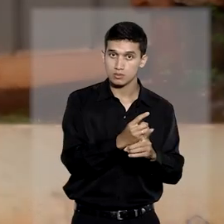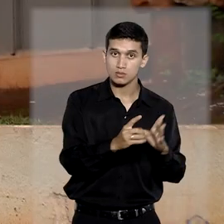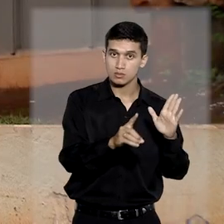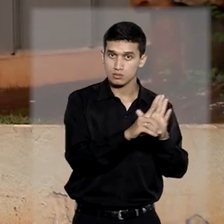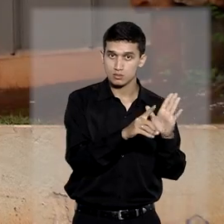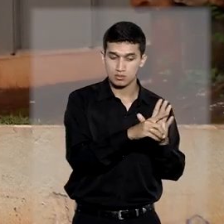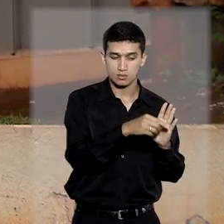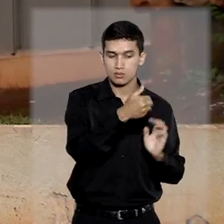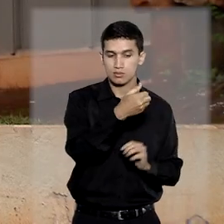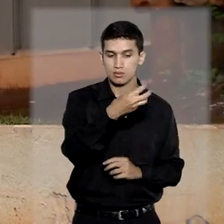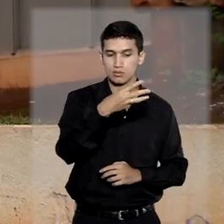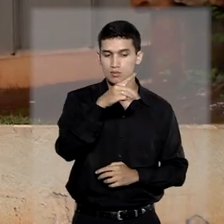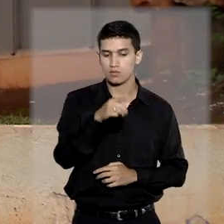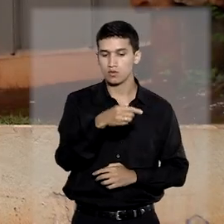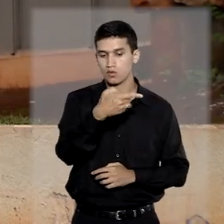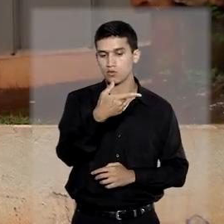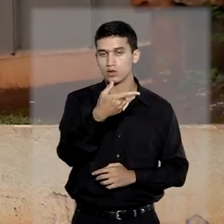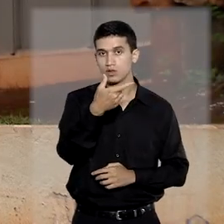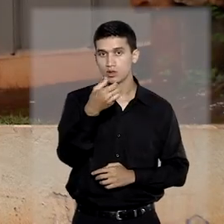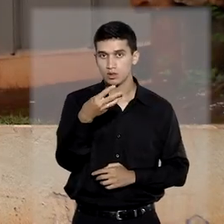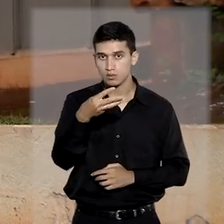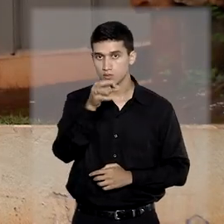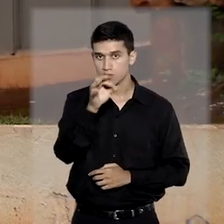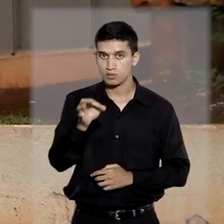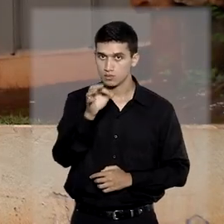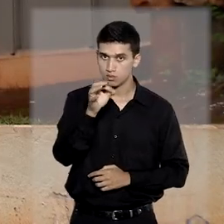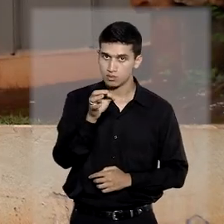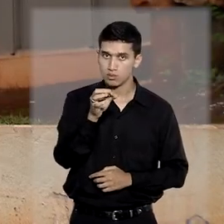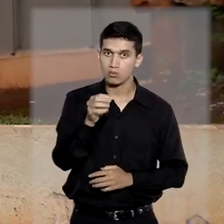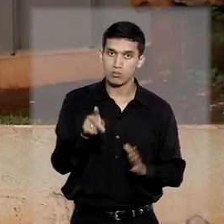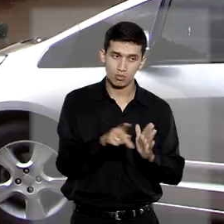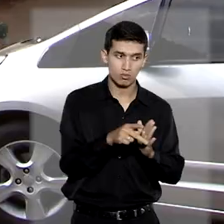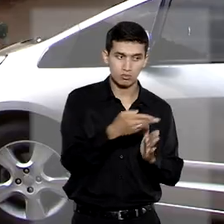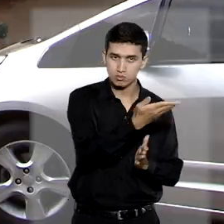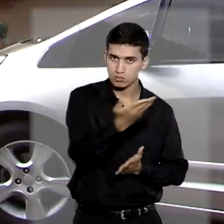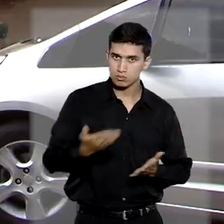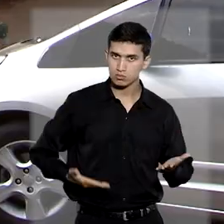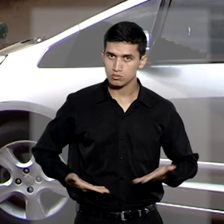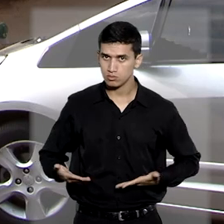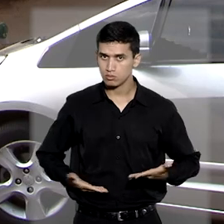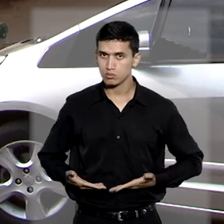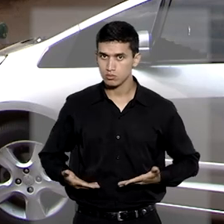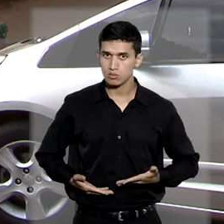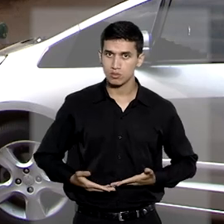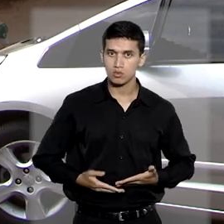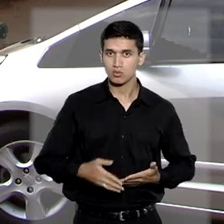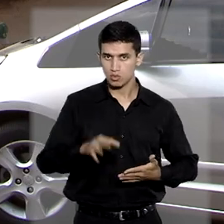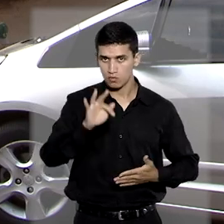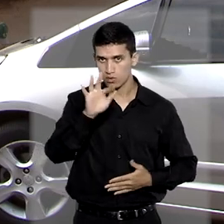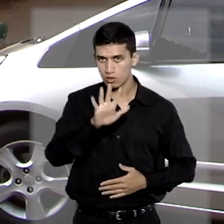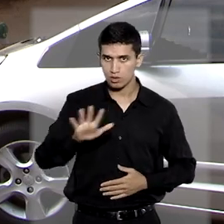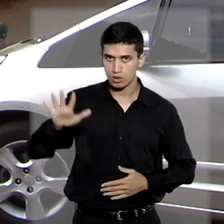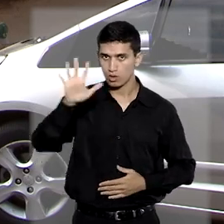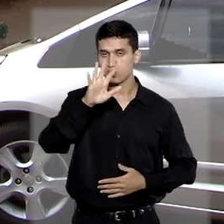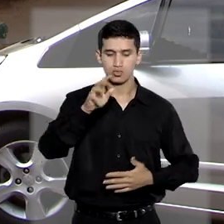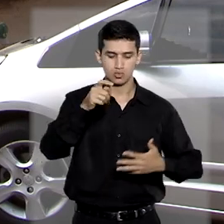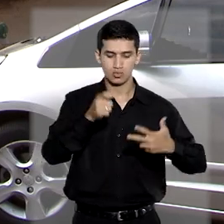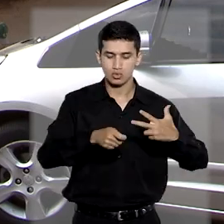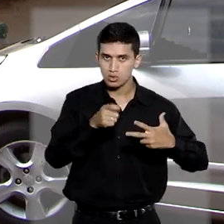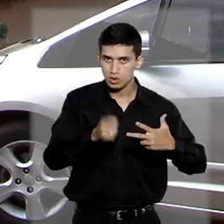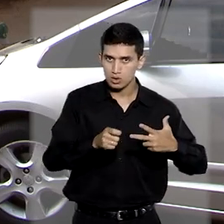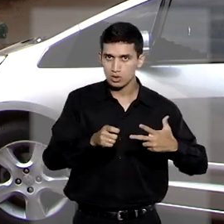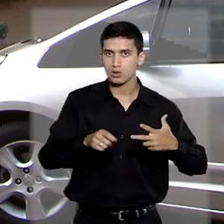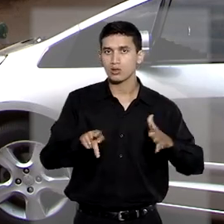direito à incorporação de 13,23% na remuneração dos servidores federais, do Judiciário e do